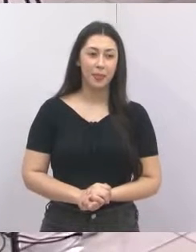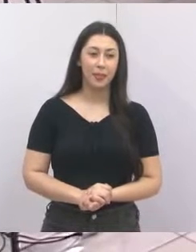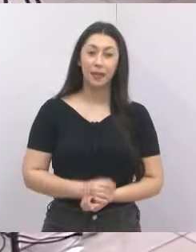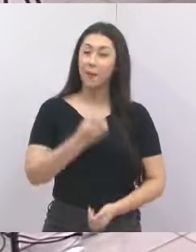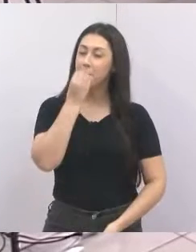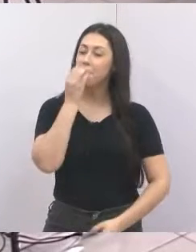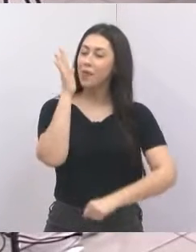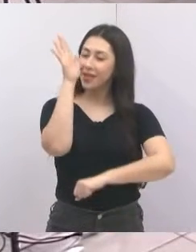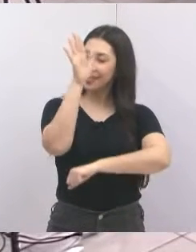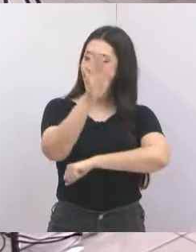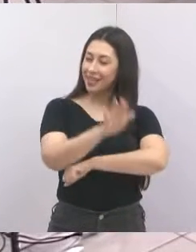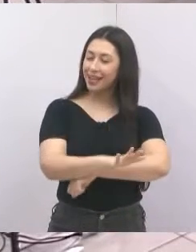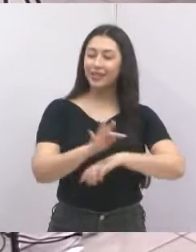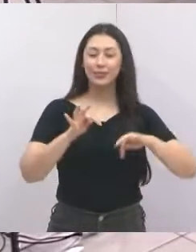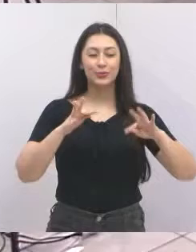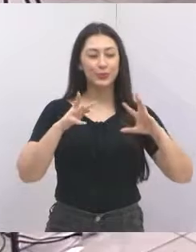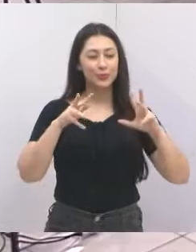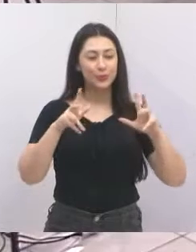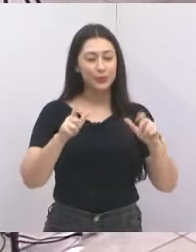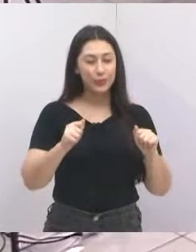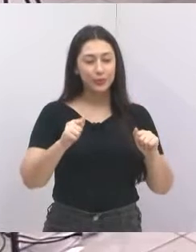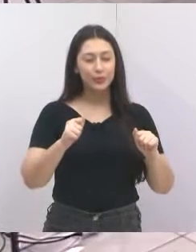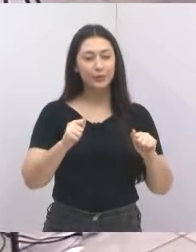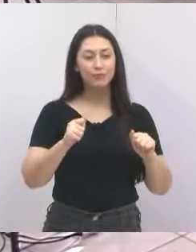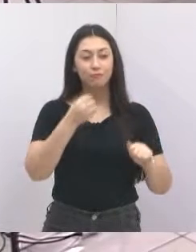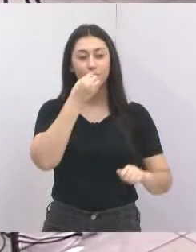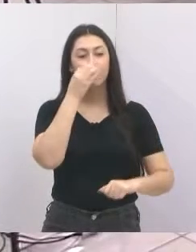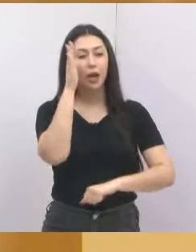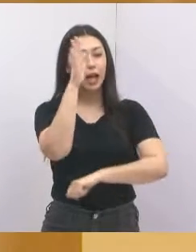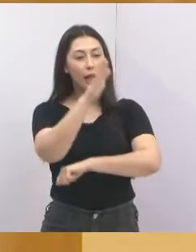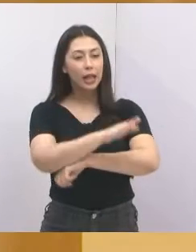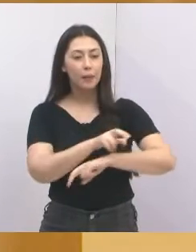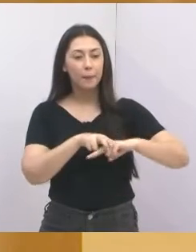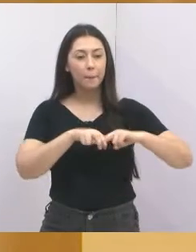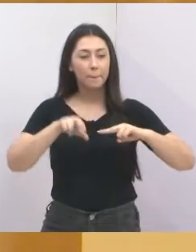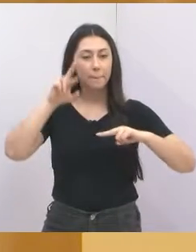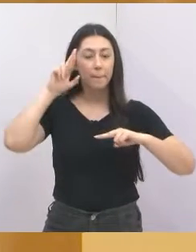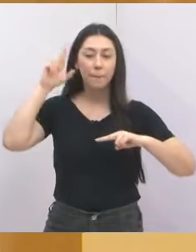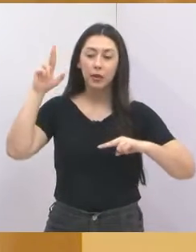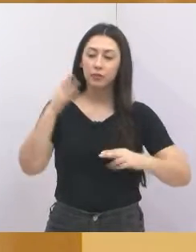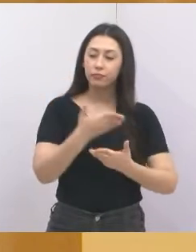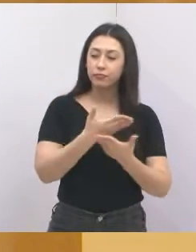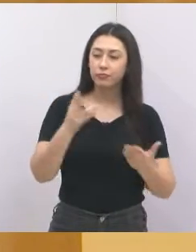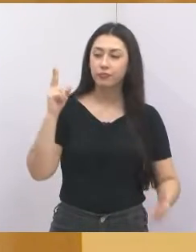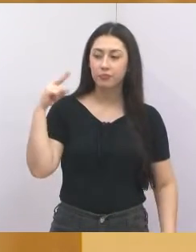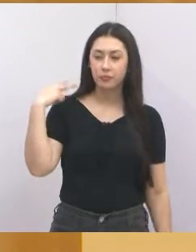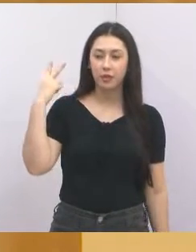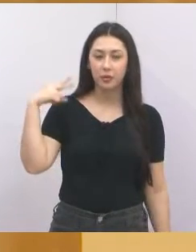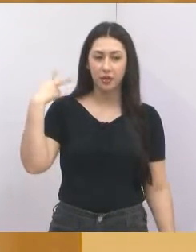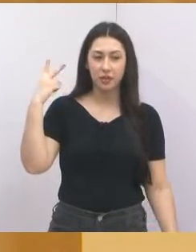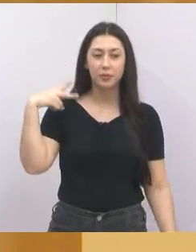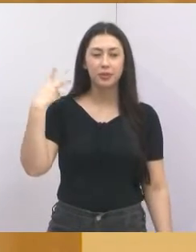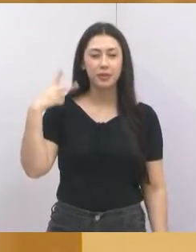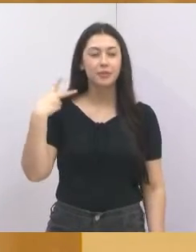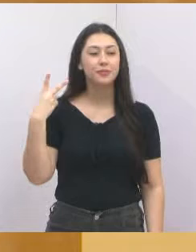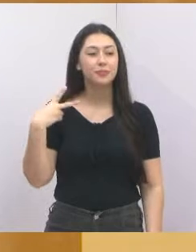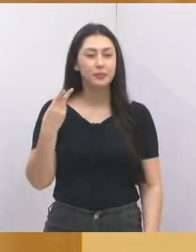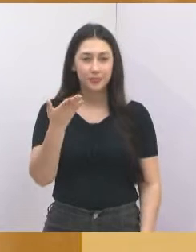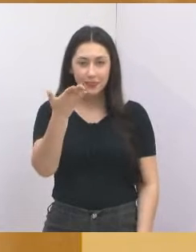Boa tarde a todos, boa tarde mesa, boa tarde novos pares, você que está em casa.